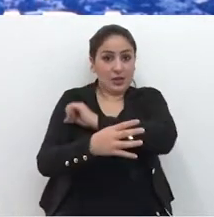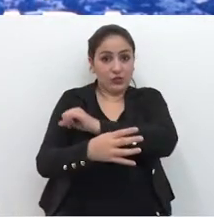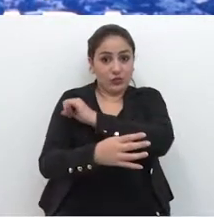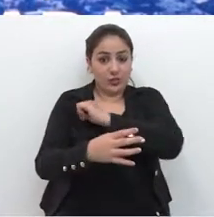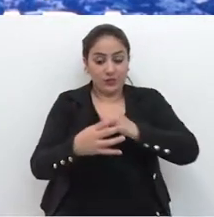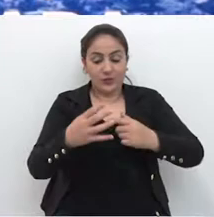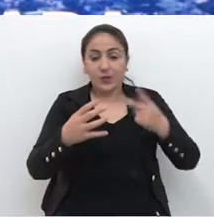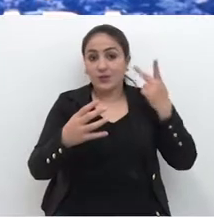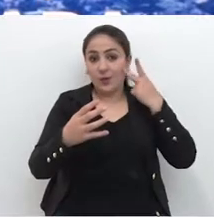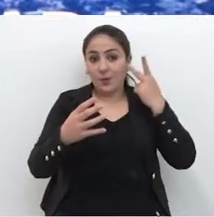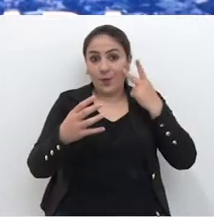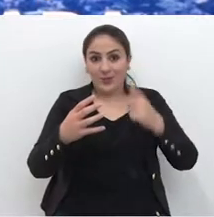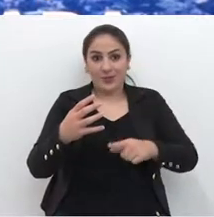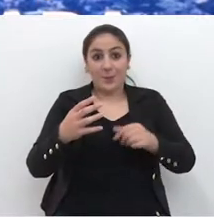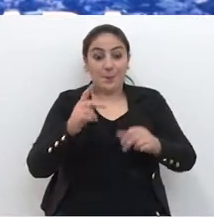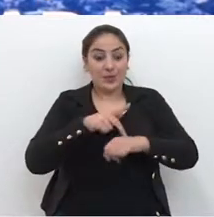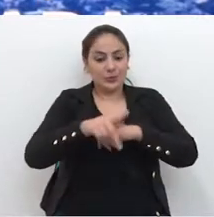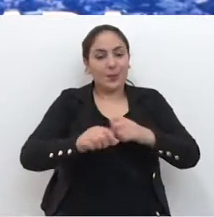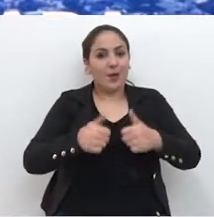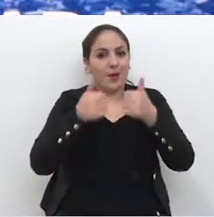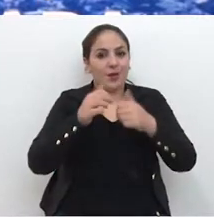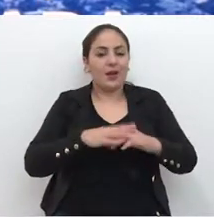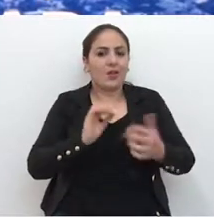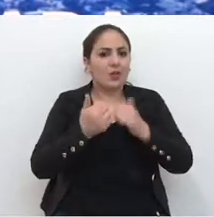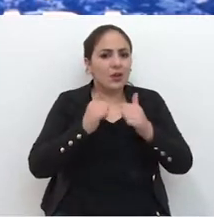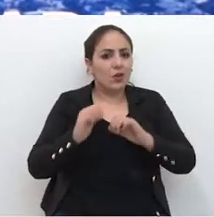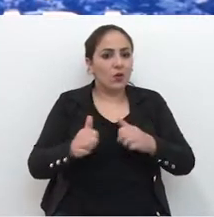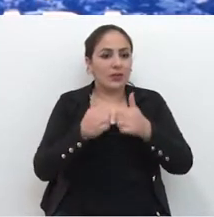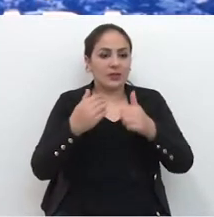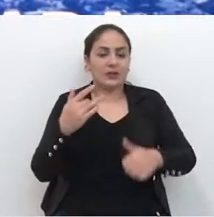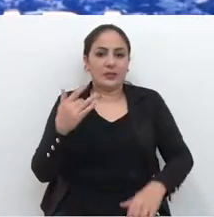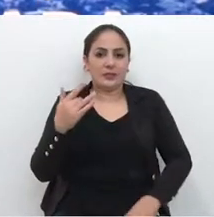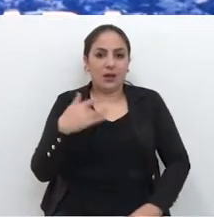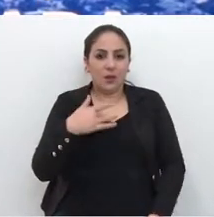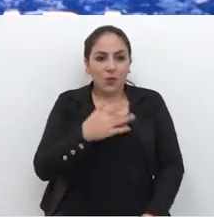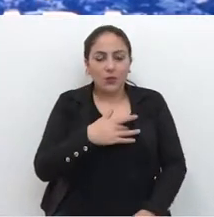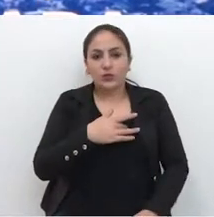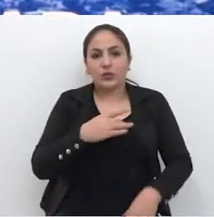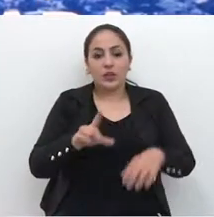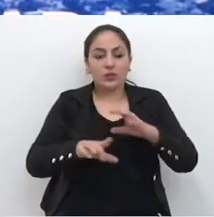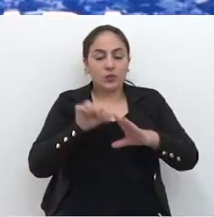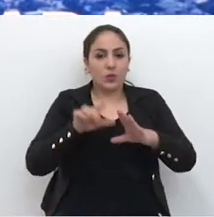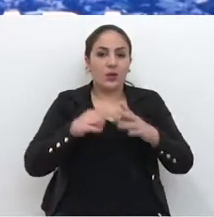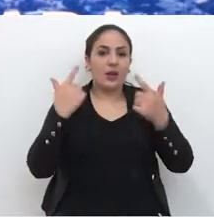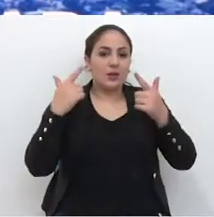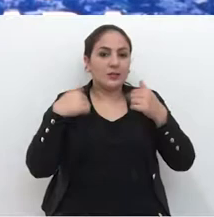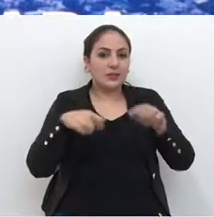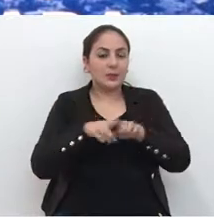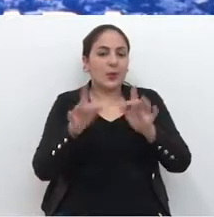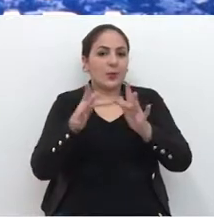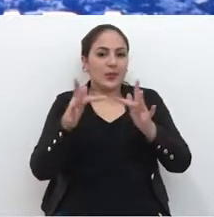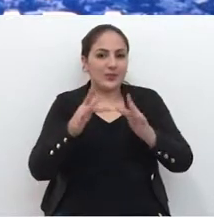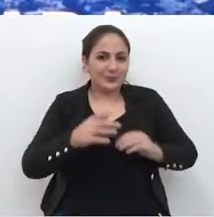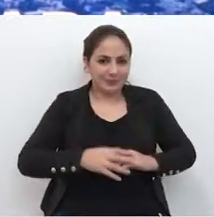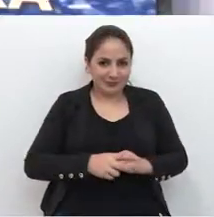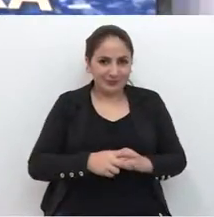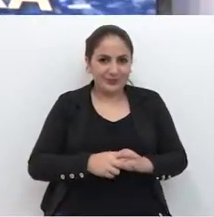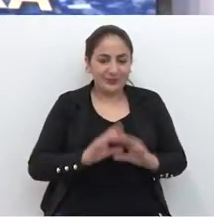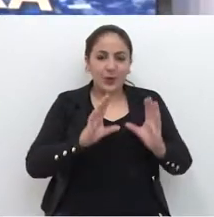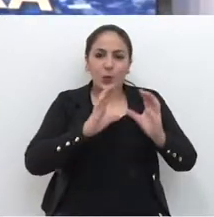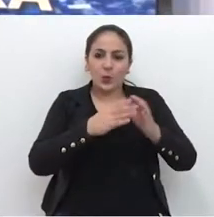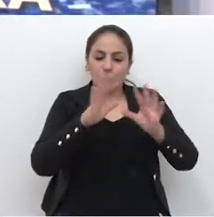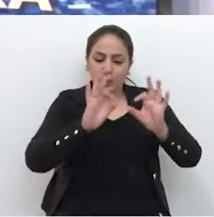e São Paulo. O ranking avaliou, por exemplo, a qualidade da saúde, as opções de lazer e de convivência.